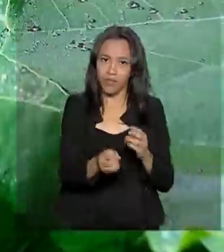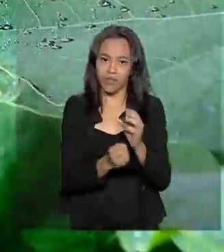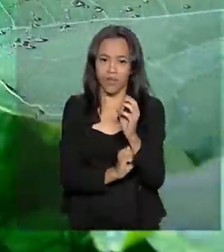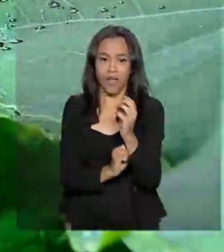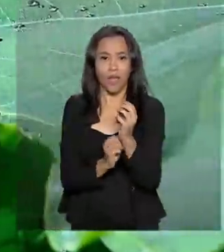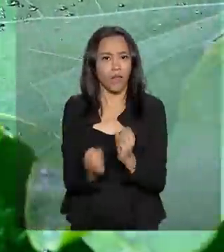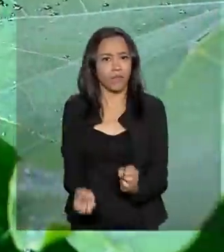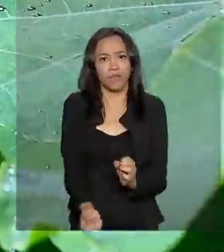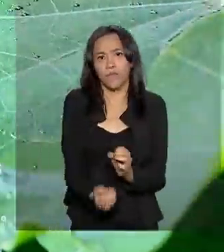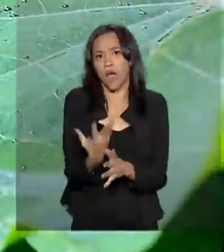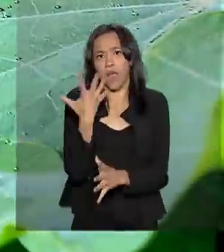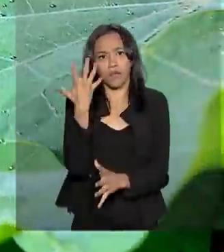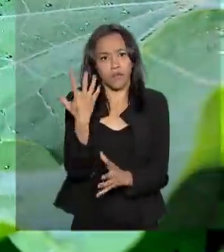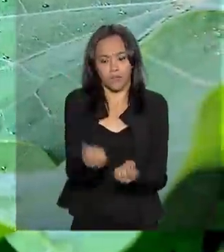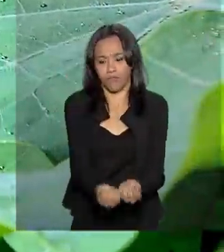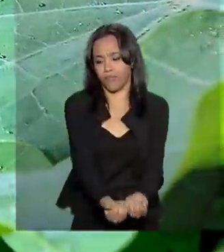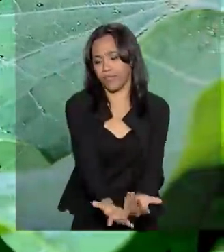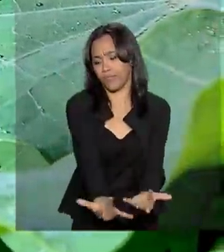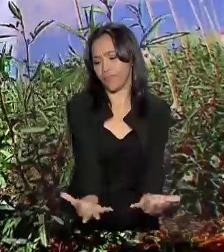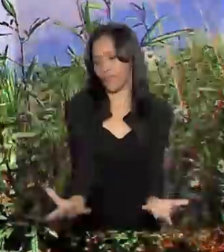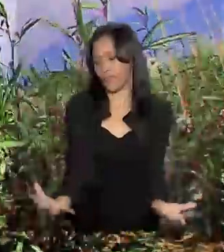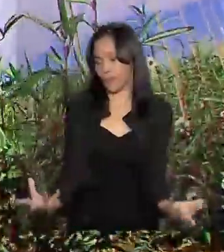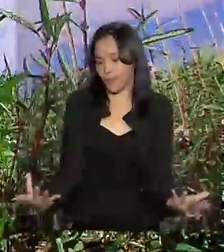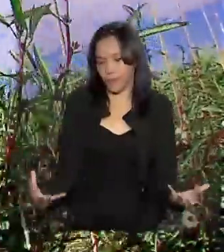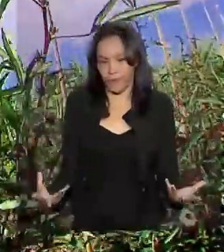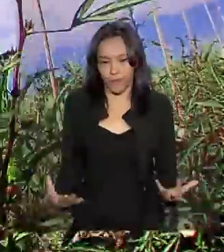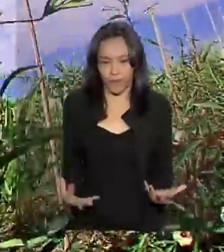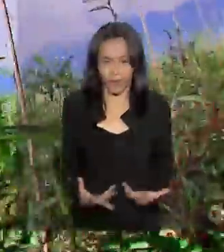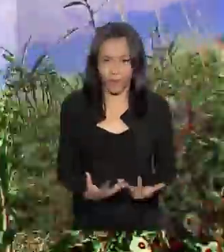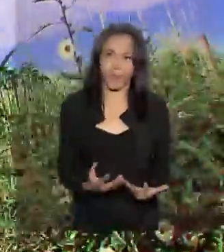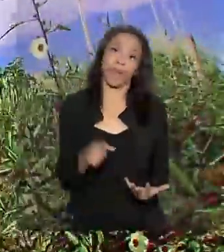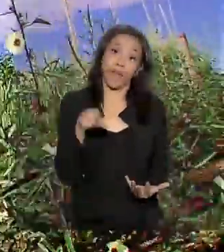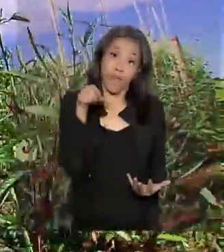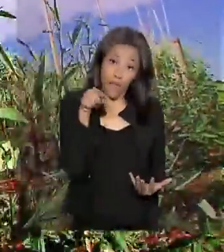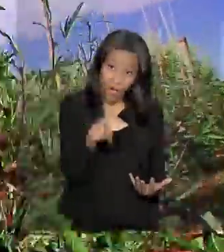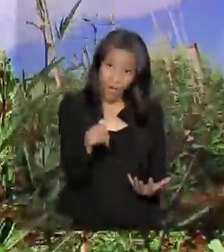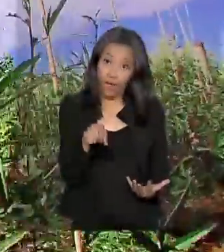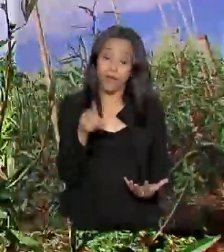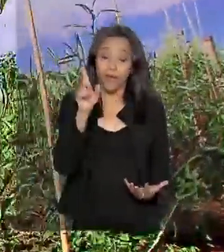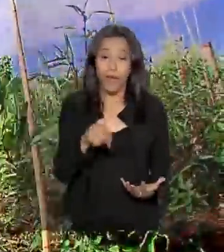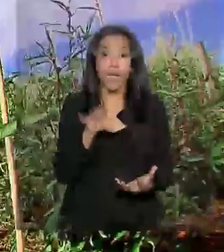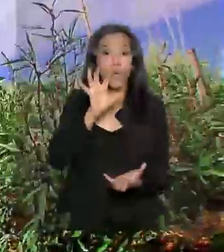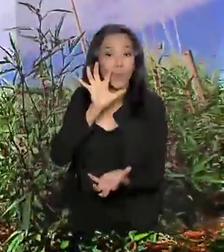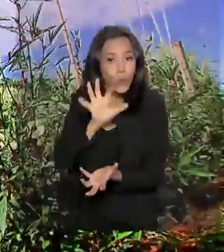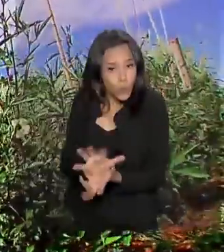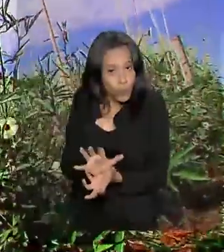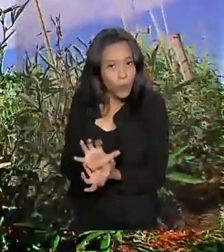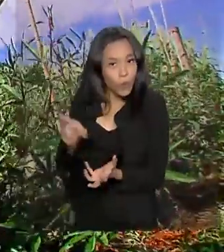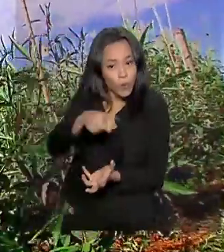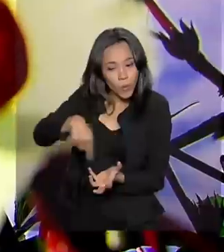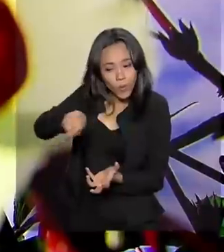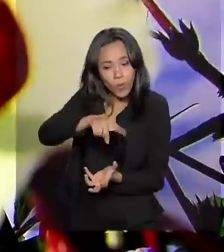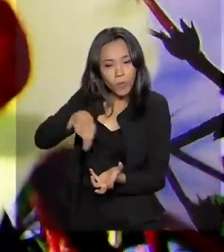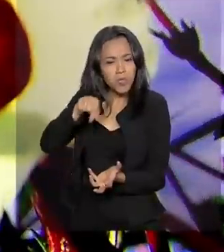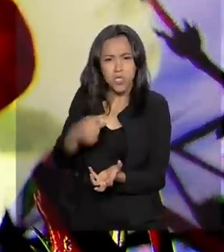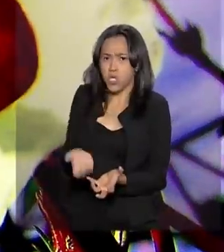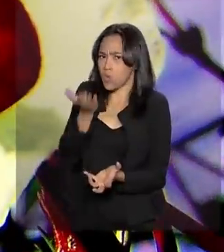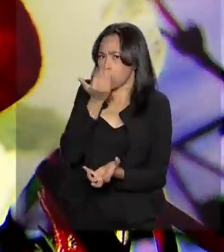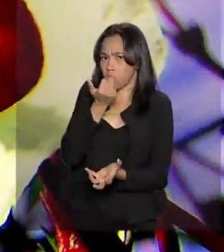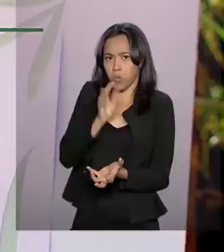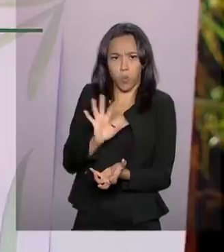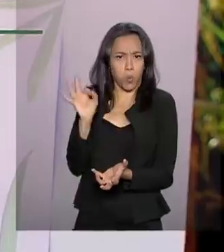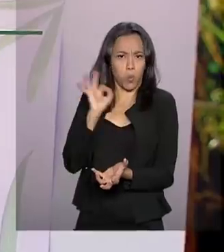forma espontânea nos canteiros e jardins. Essas espécies integram o grupo das plantas alimentícias não